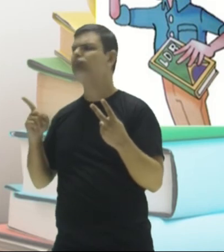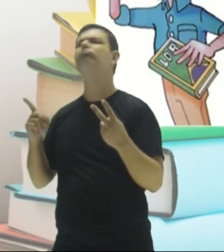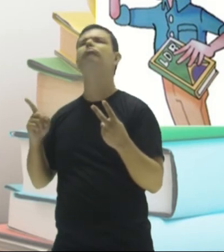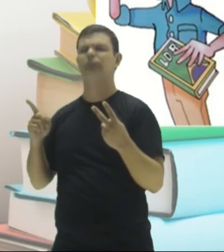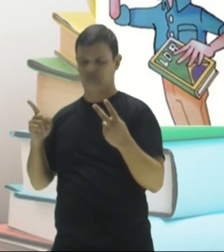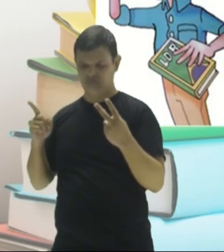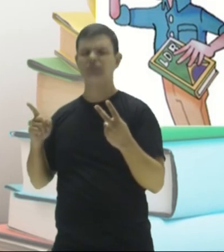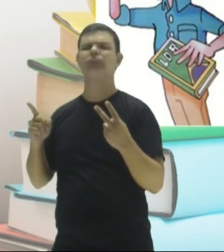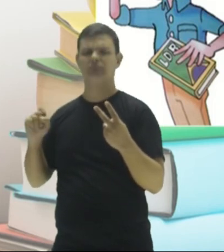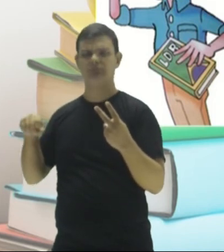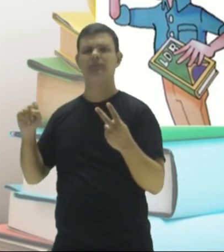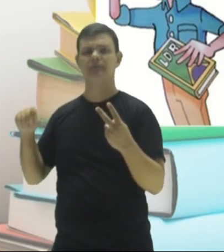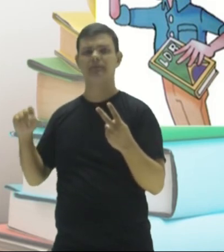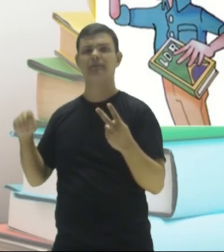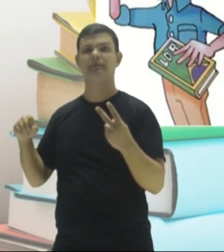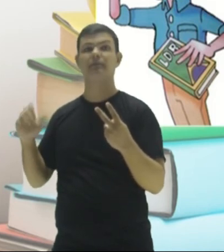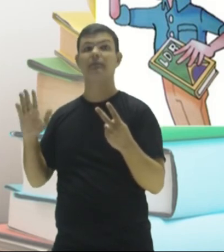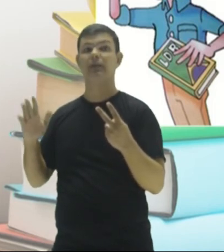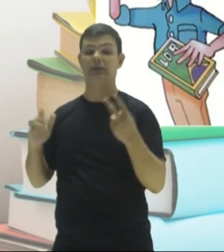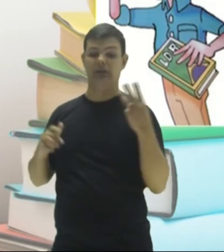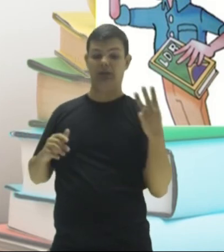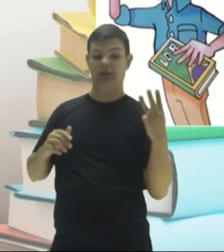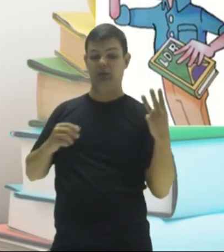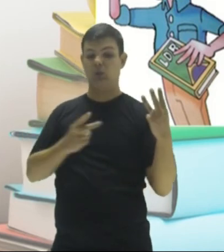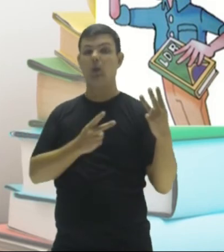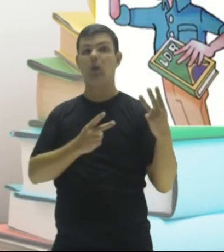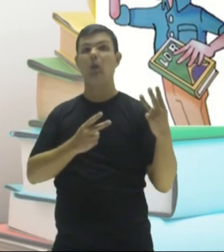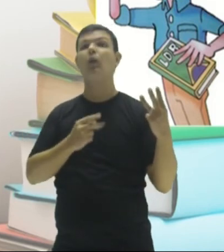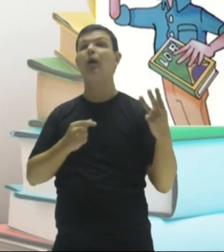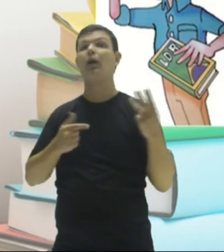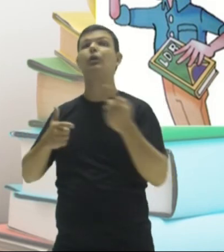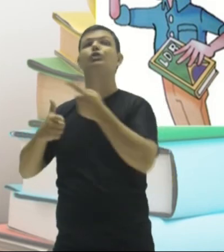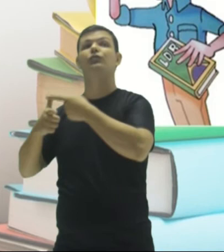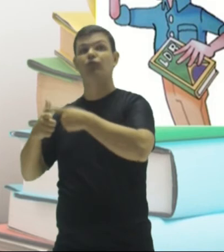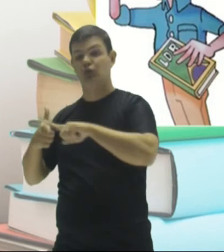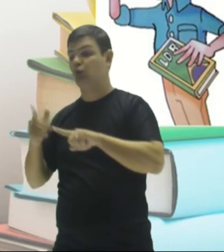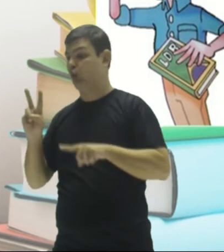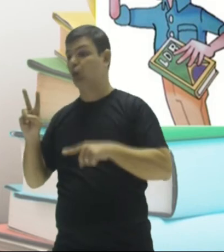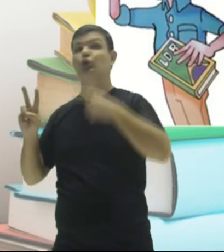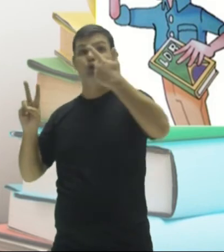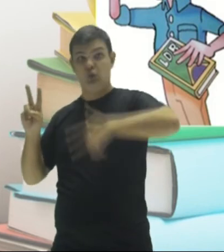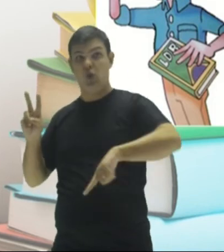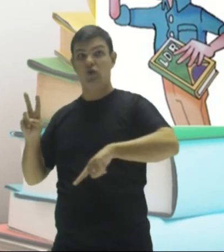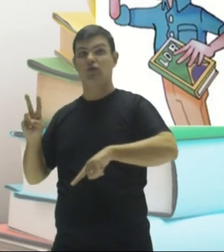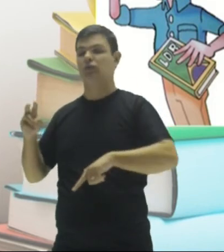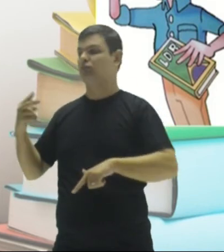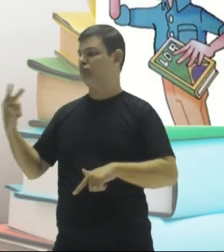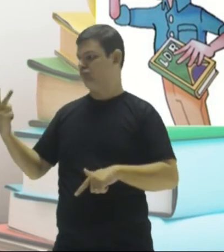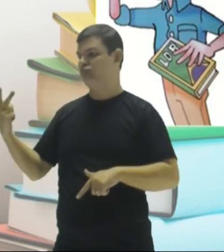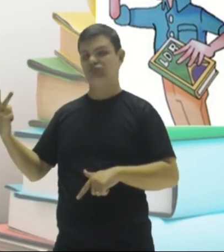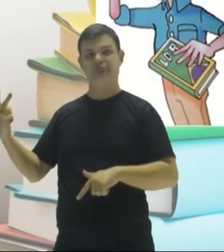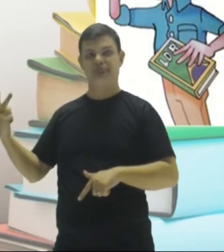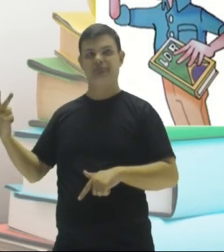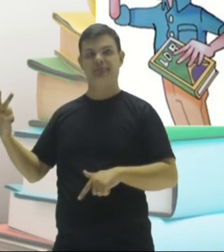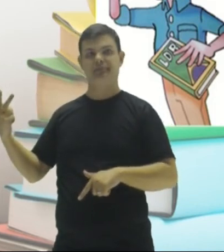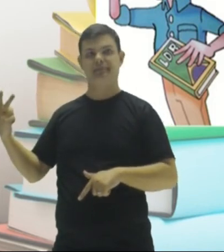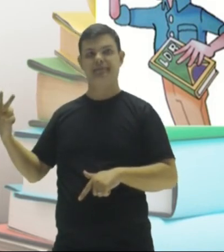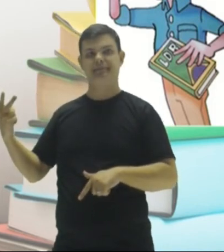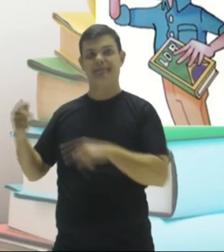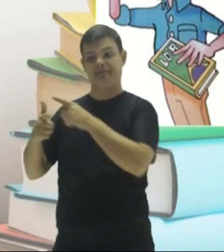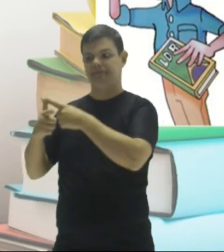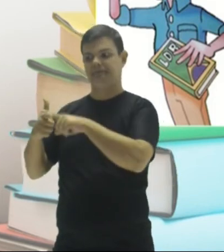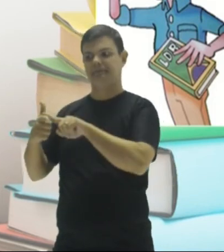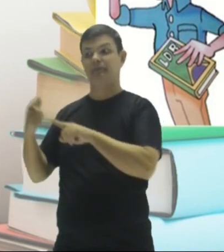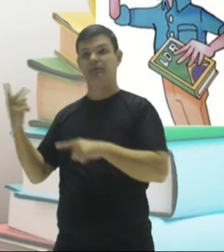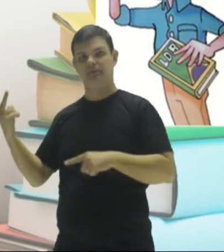Tem, só que tem o três e o doze. Então, eu vou dividir agora o dois de novo. Por dois. Tá vendo, pessoal?